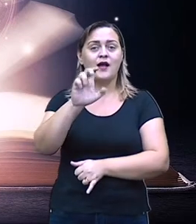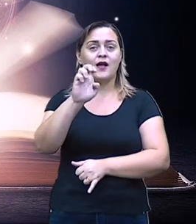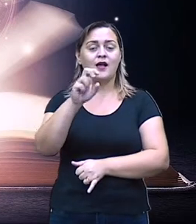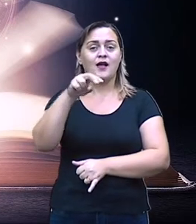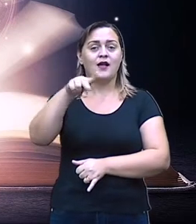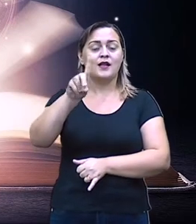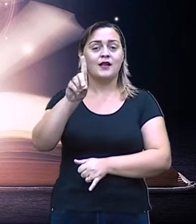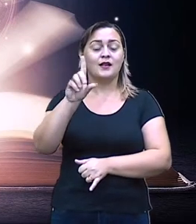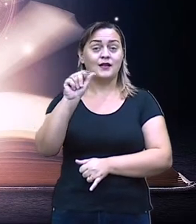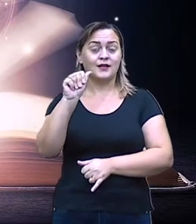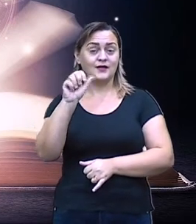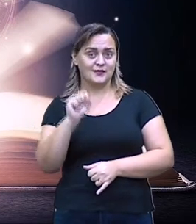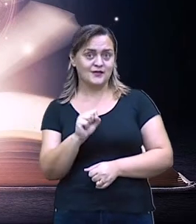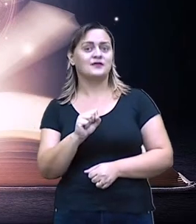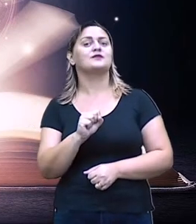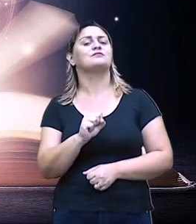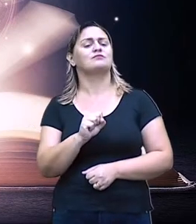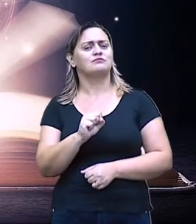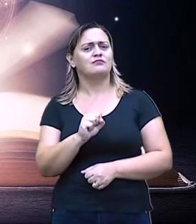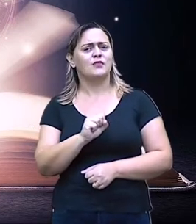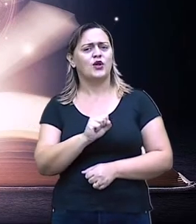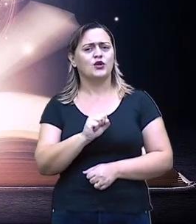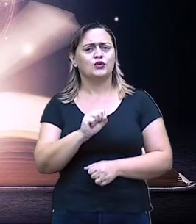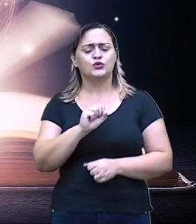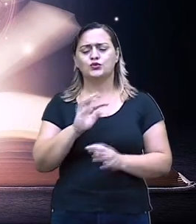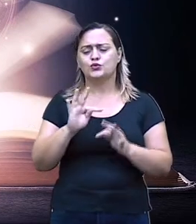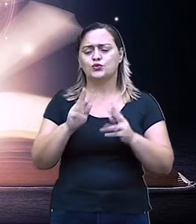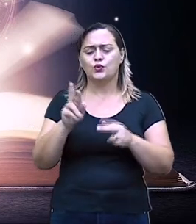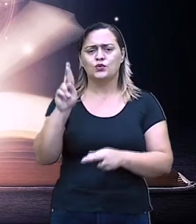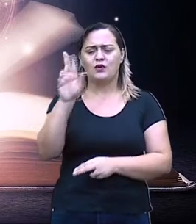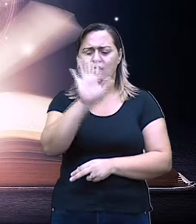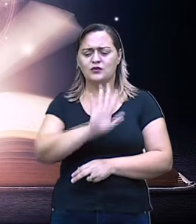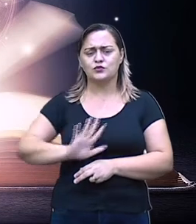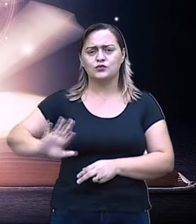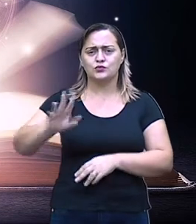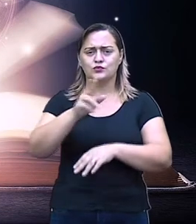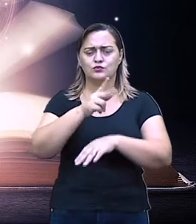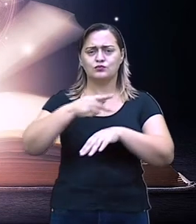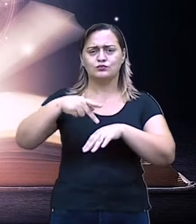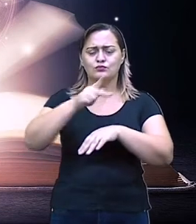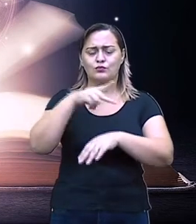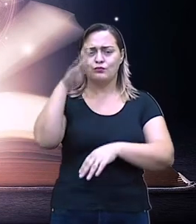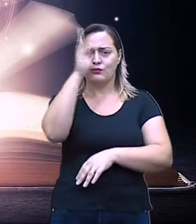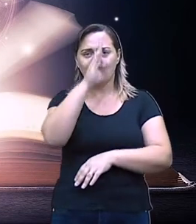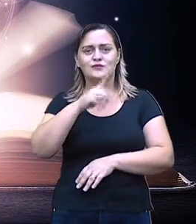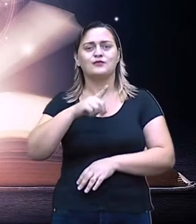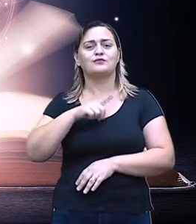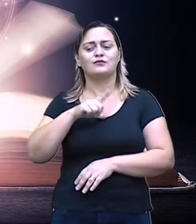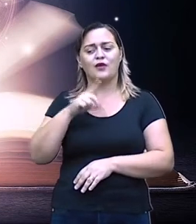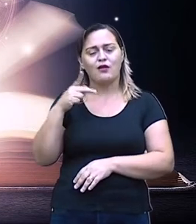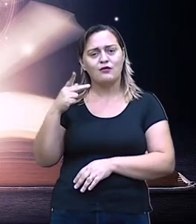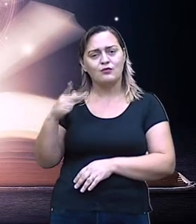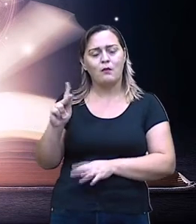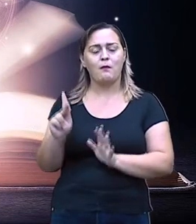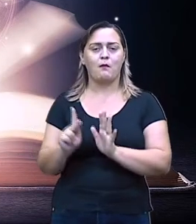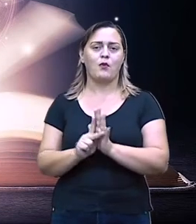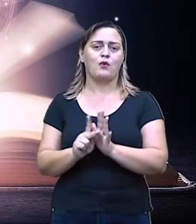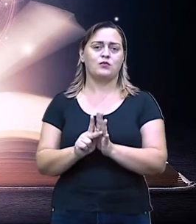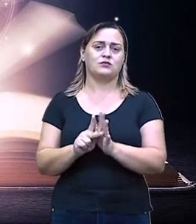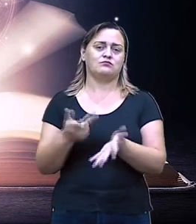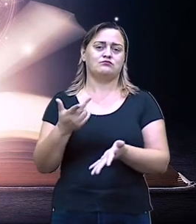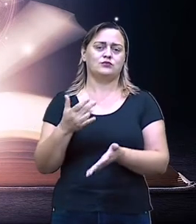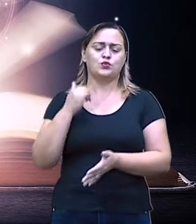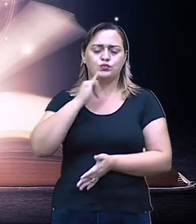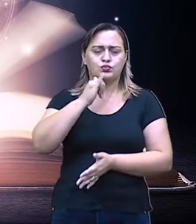Em síntese, as lendas são narrativas contadas de geração em geração. E